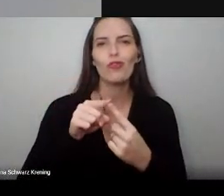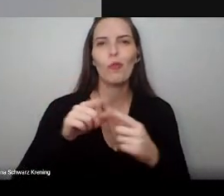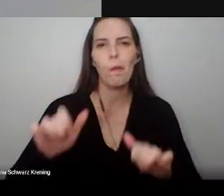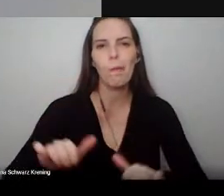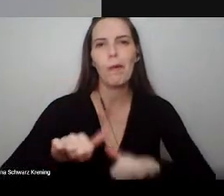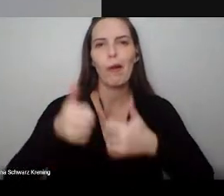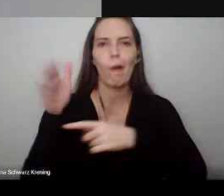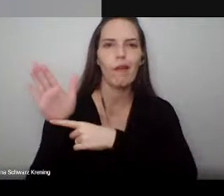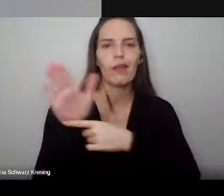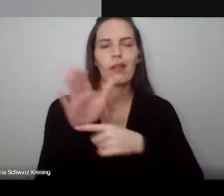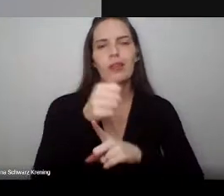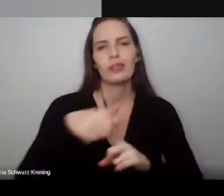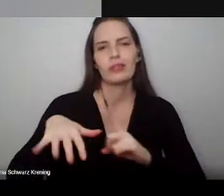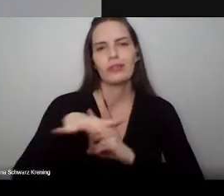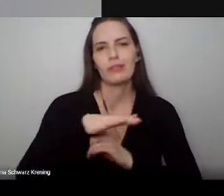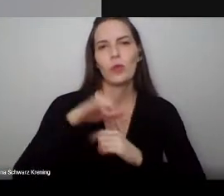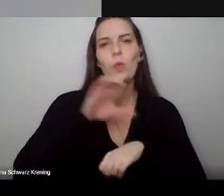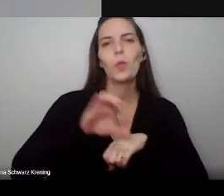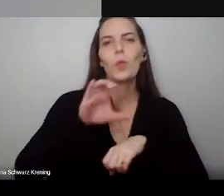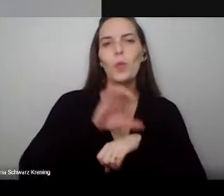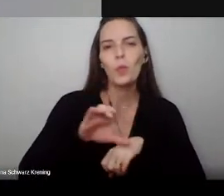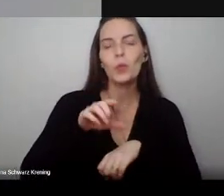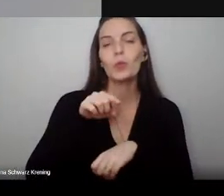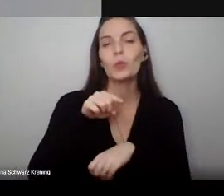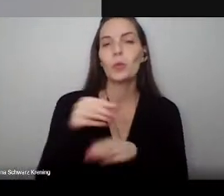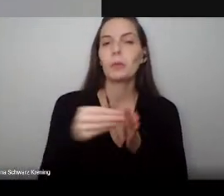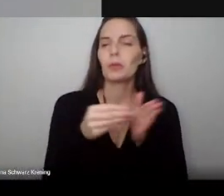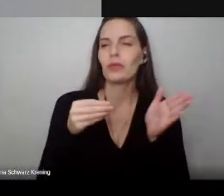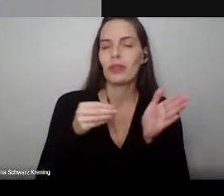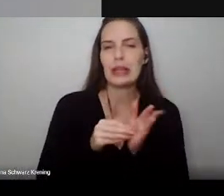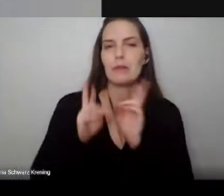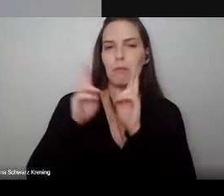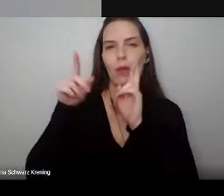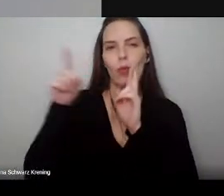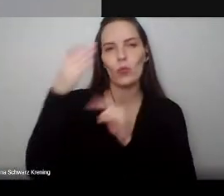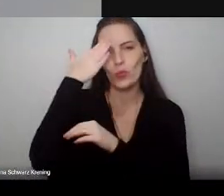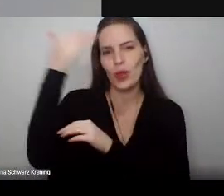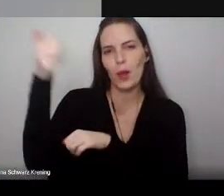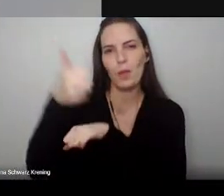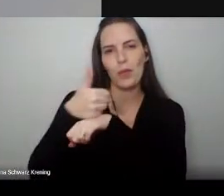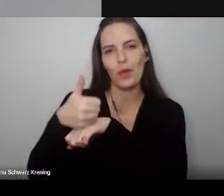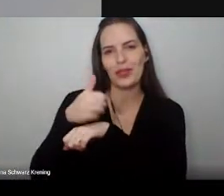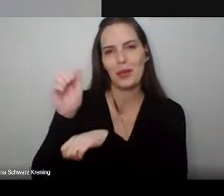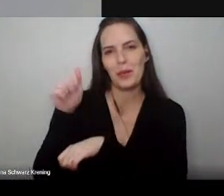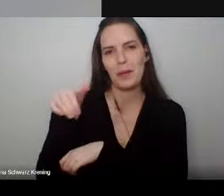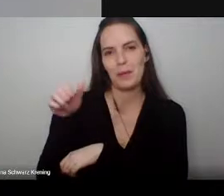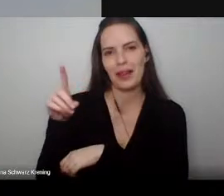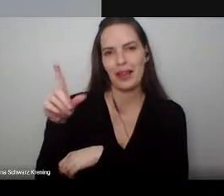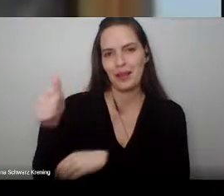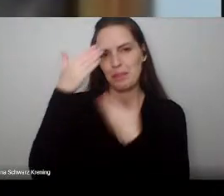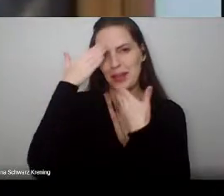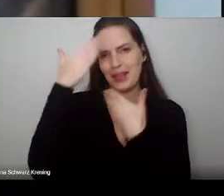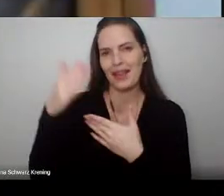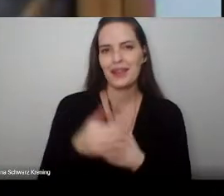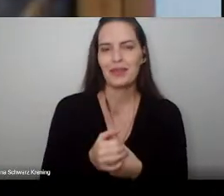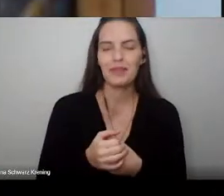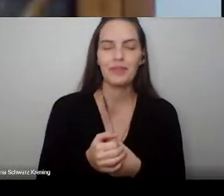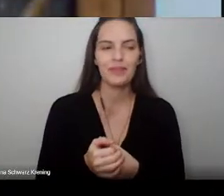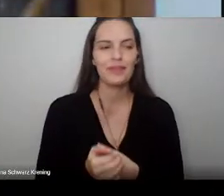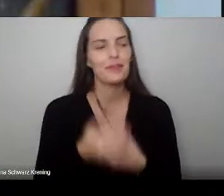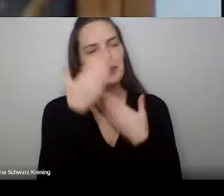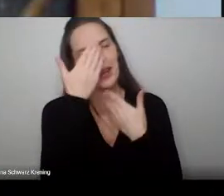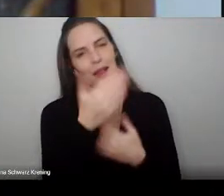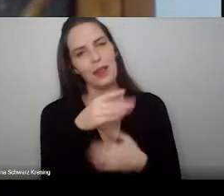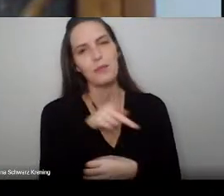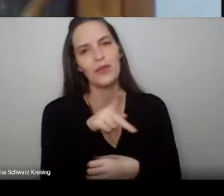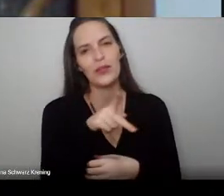curso de Biomedicina te deseja muito sucesso na tua profissão. Obrigada. Muito obrigada, professora.